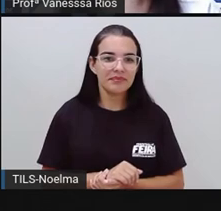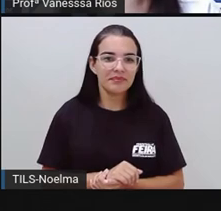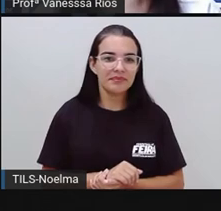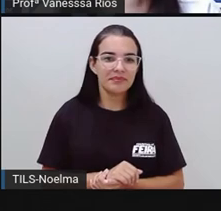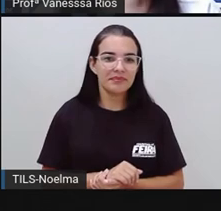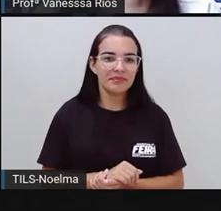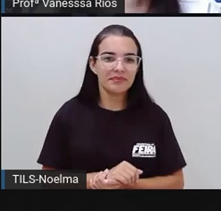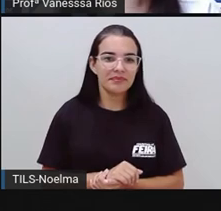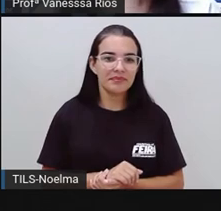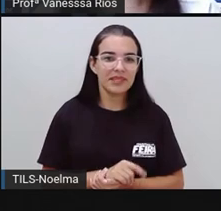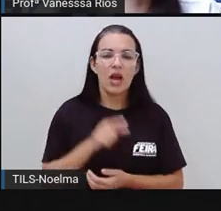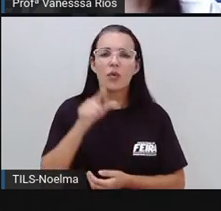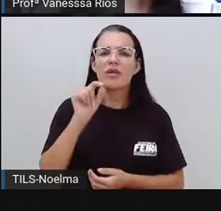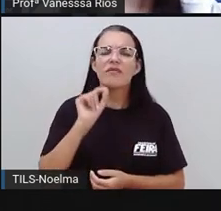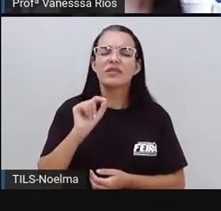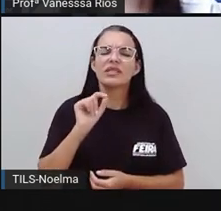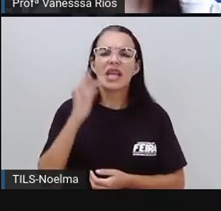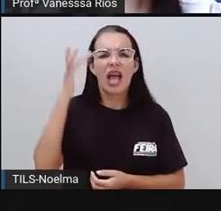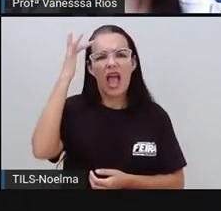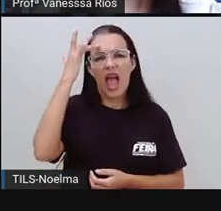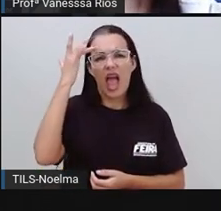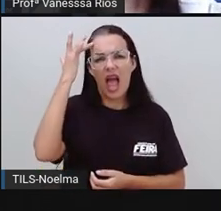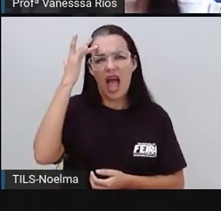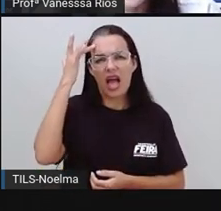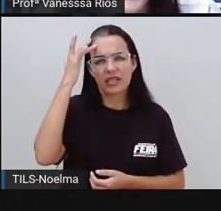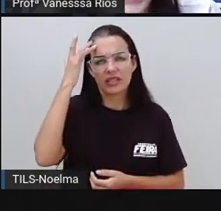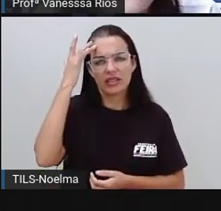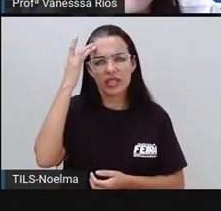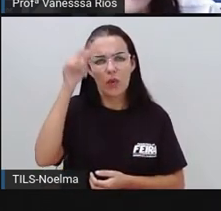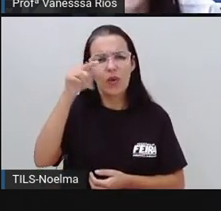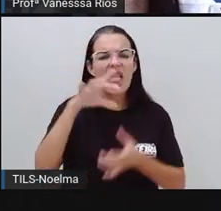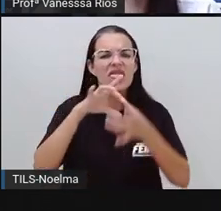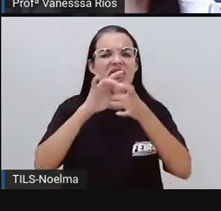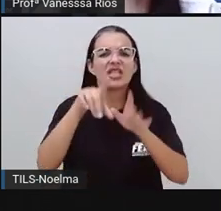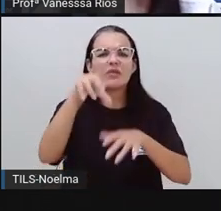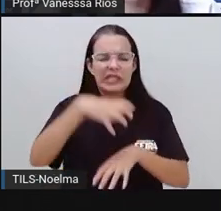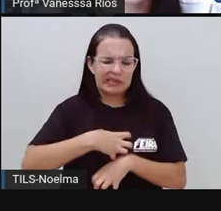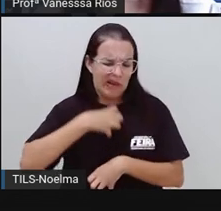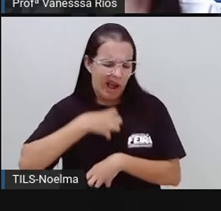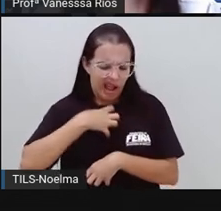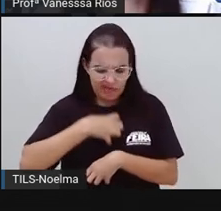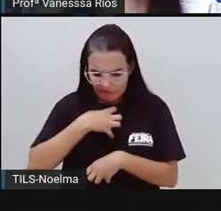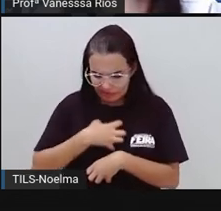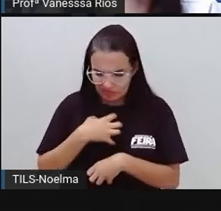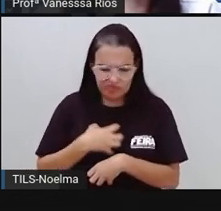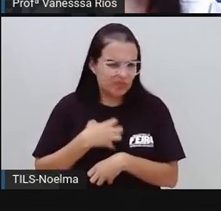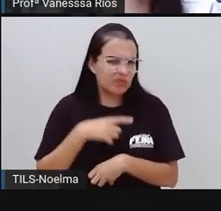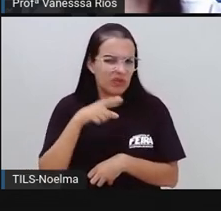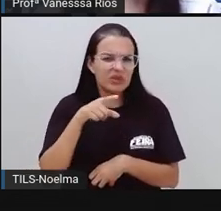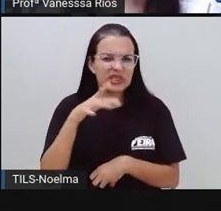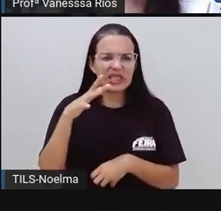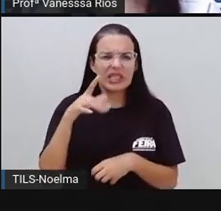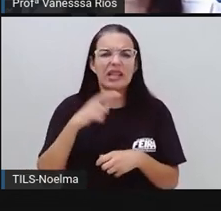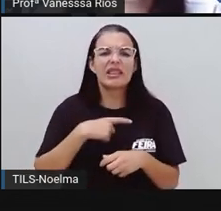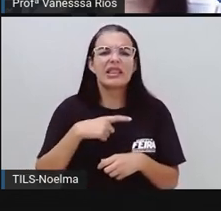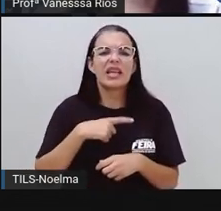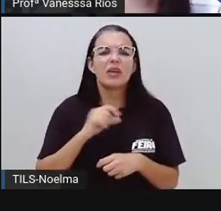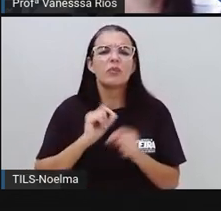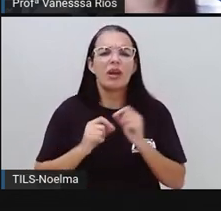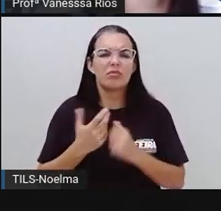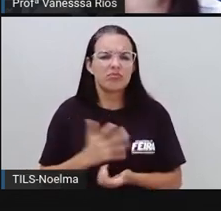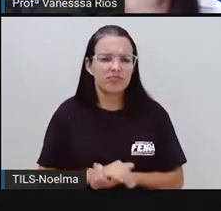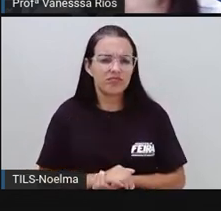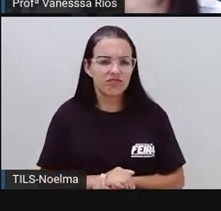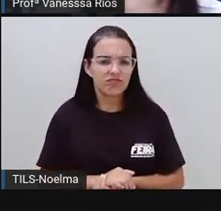acabou. O que é que você que lhe deixa aí com raiva? O que é que você tem raiva quando acontece e você fica enraivado?